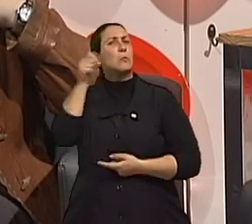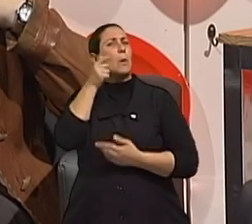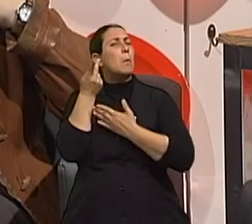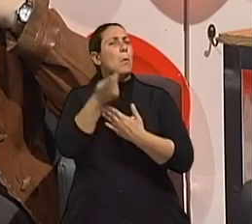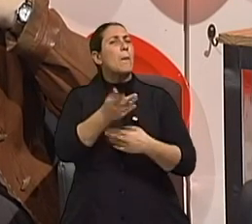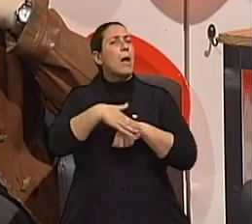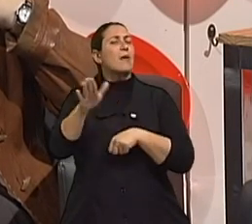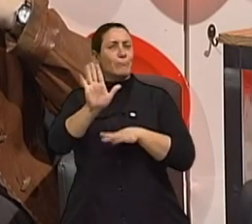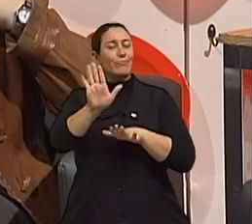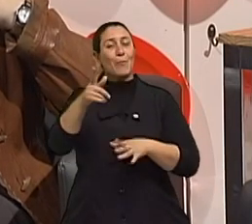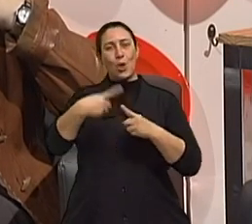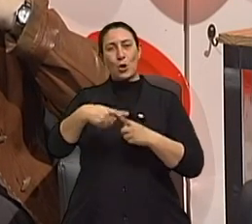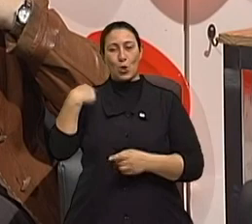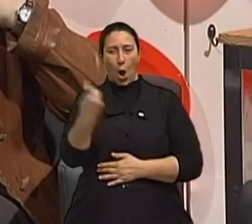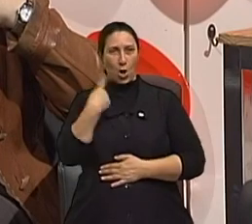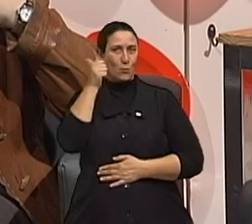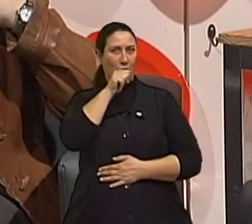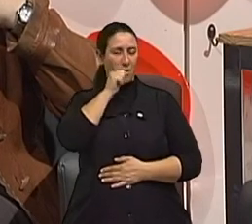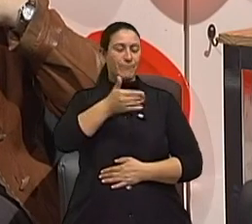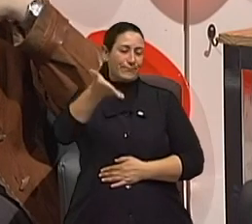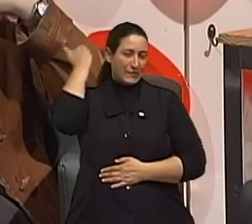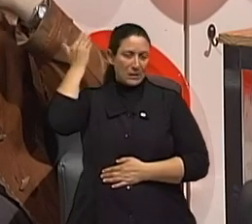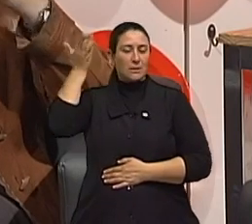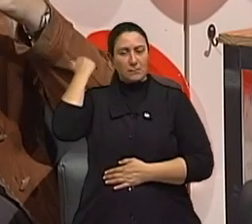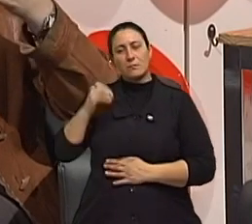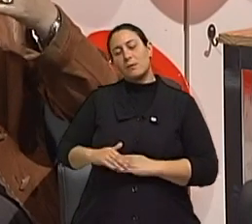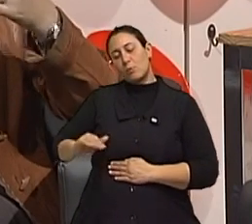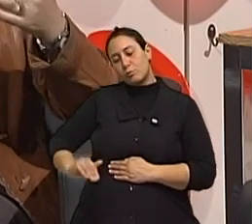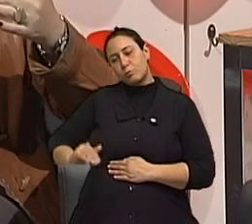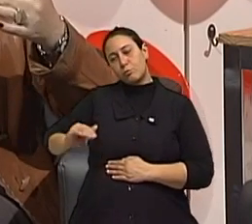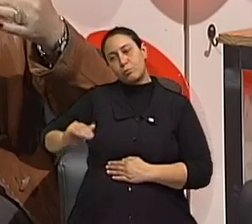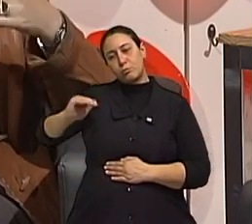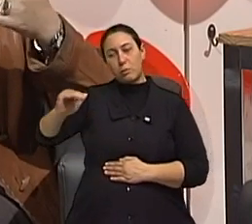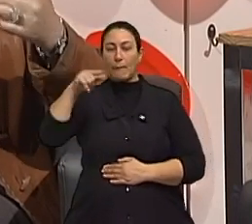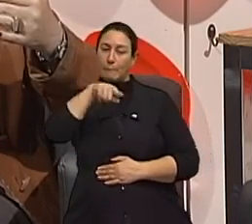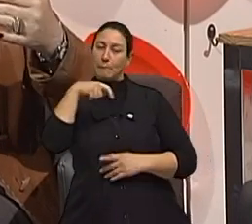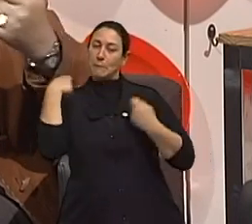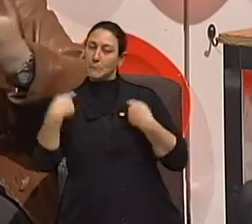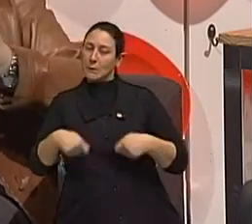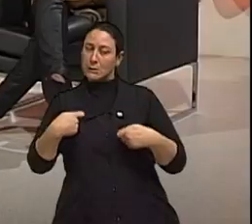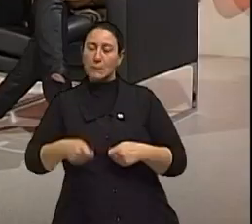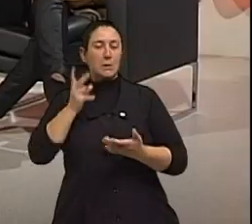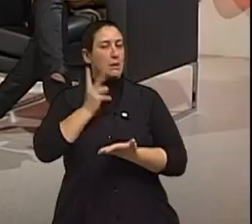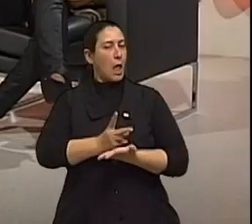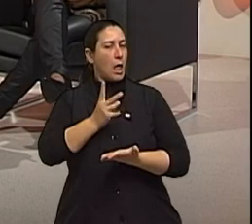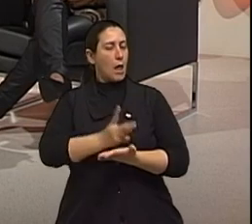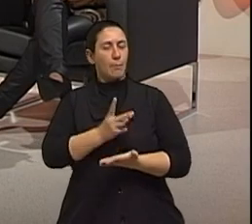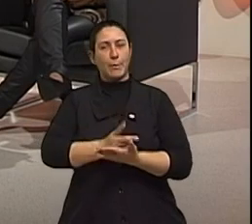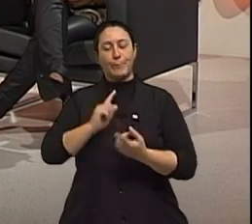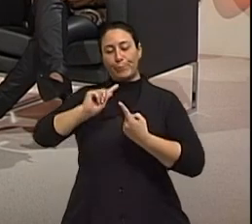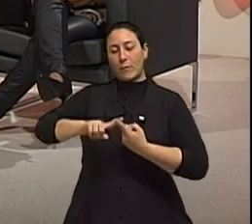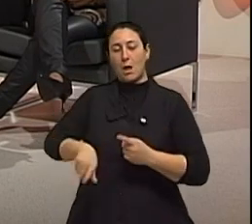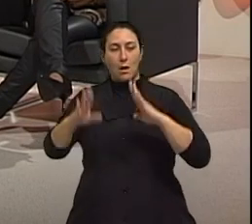treinamento enquanto mulheres, né? Que nós temos que ser múltiplas desde sempre. A mulher é